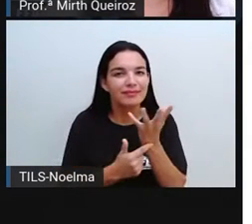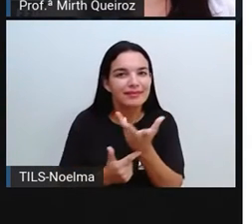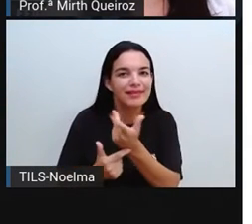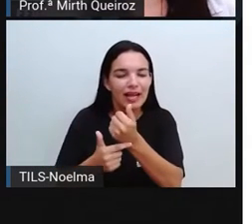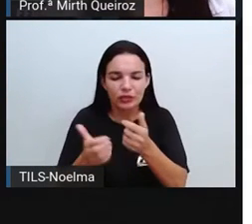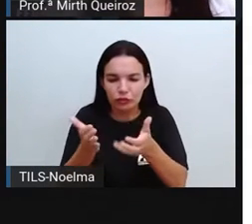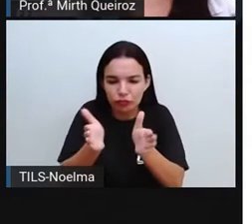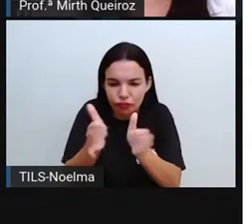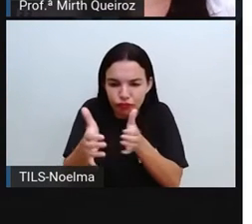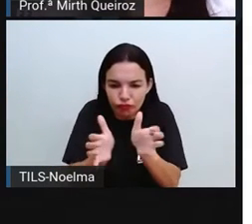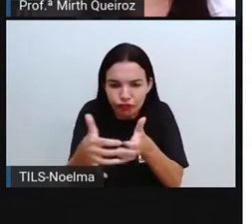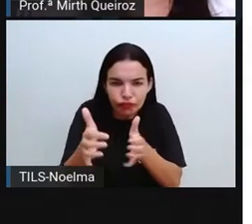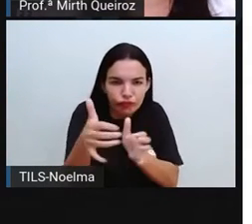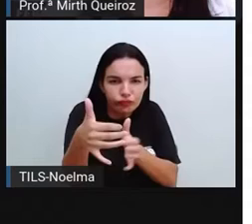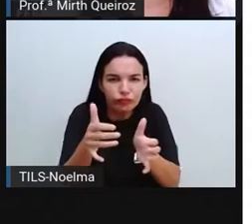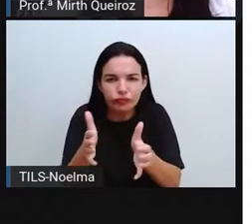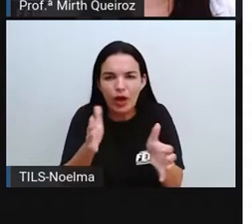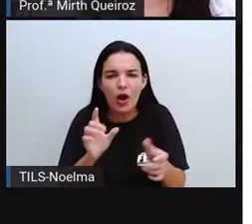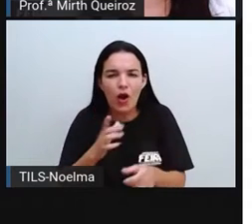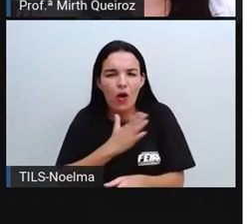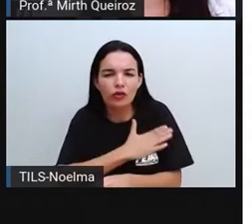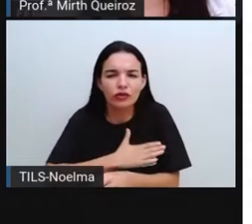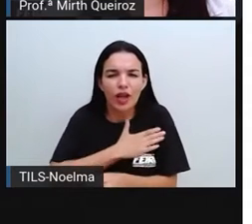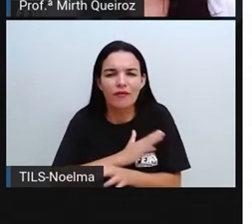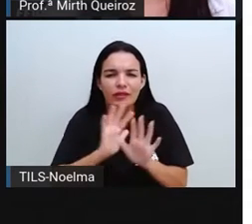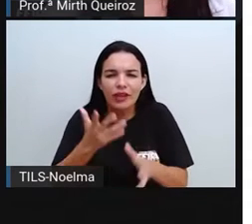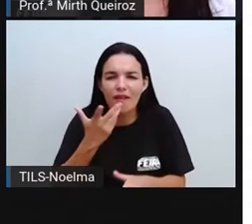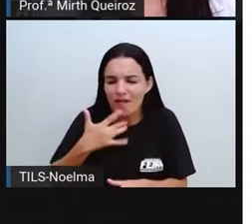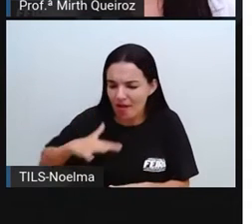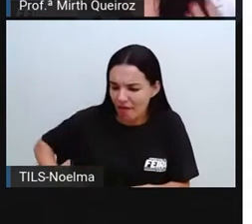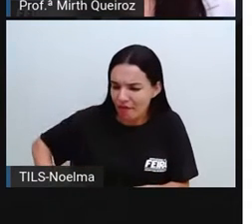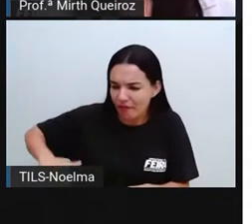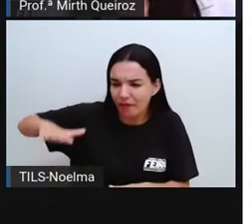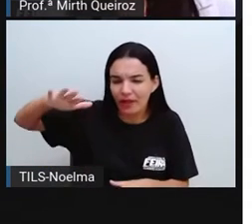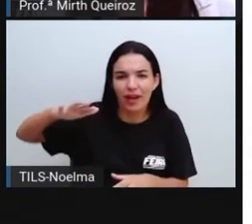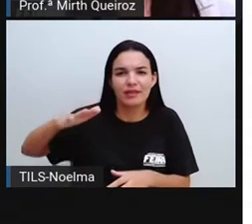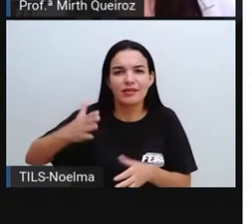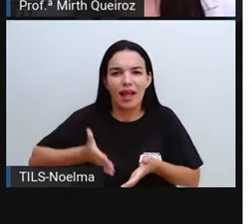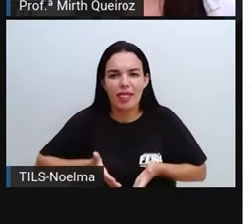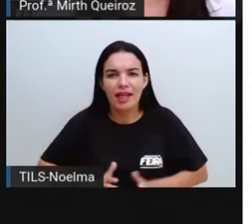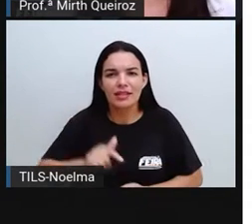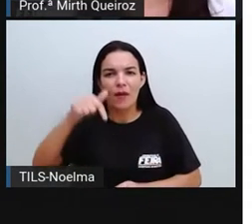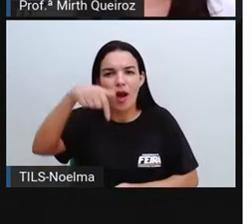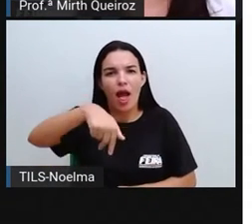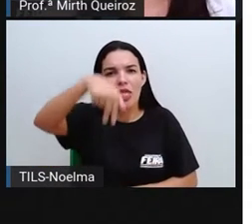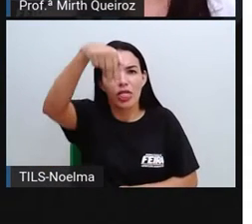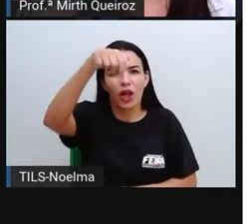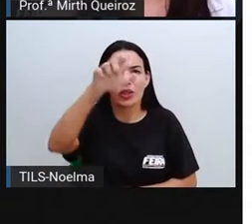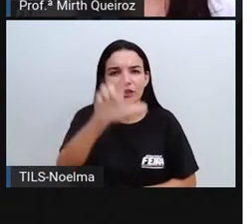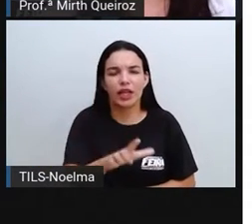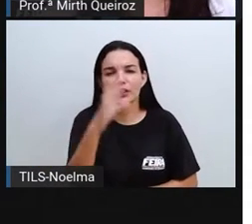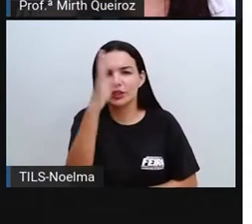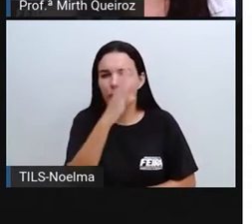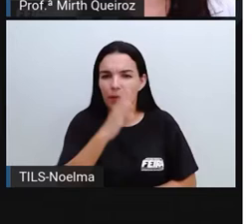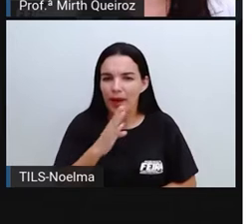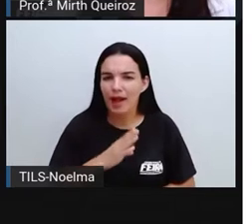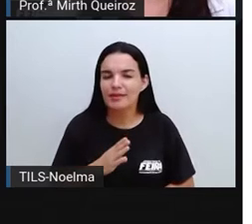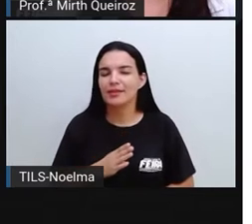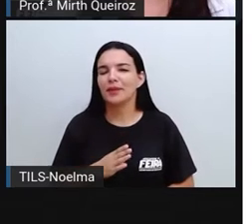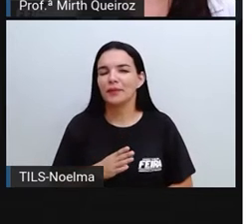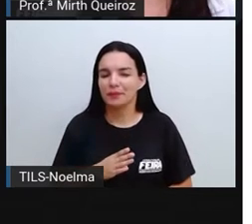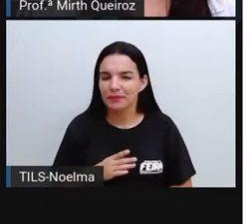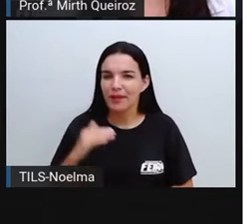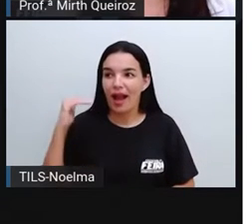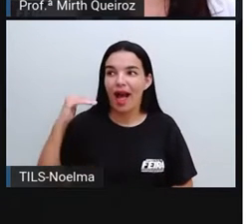infância já mexia, já gostava de trabalhar com o barro aí. E na sua vida adulta se tornou esse artista